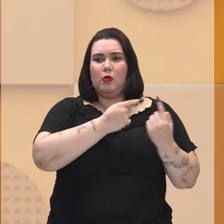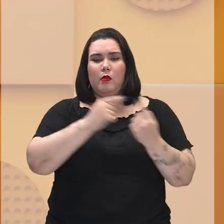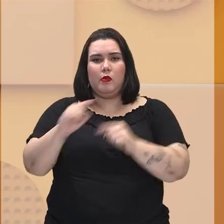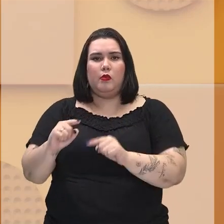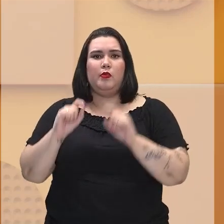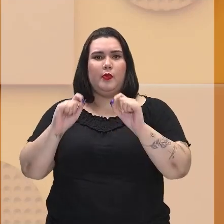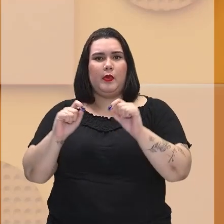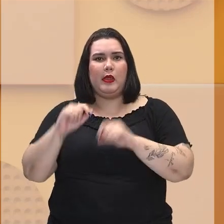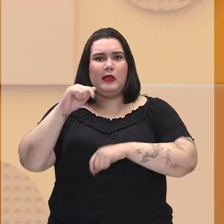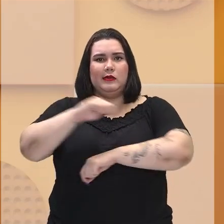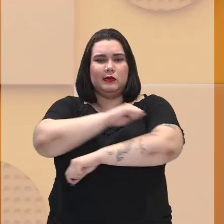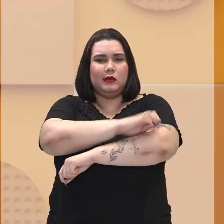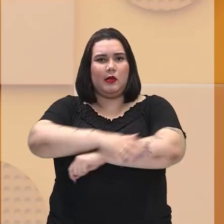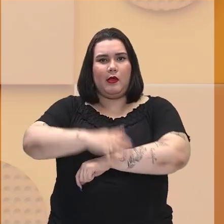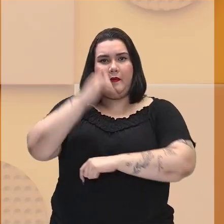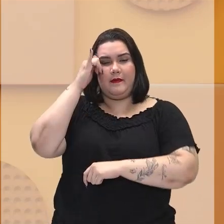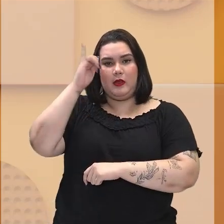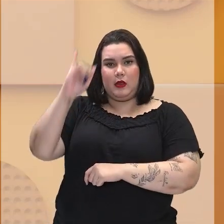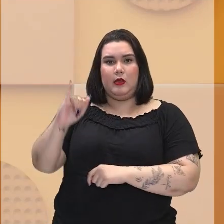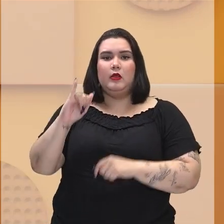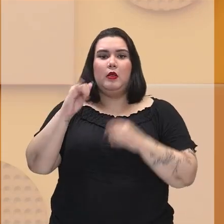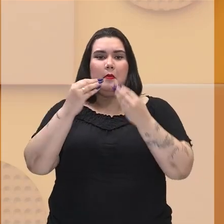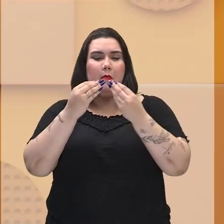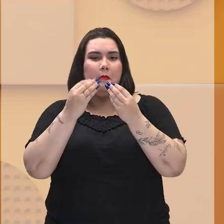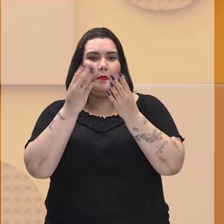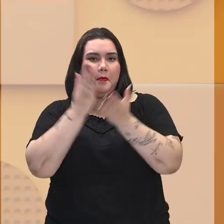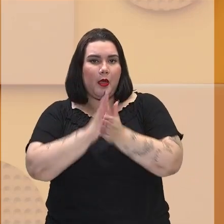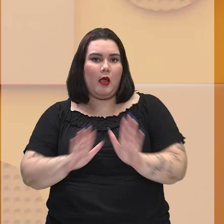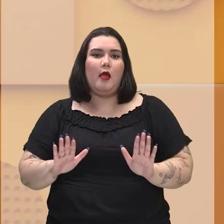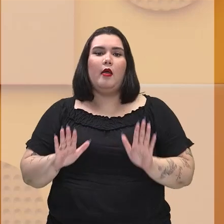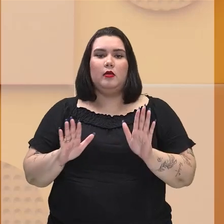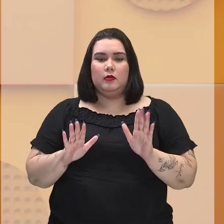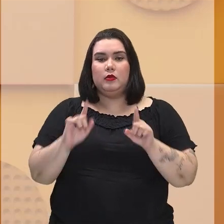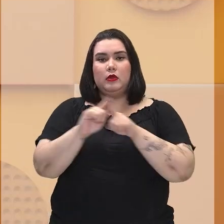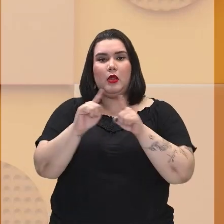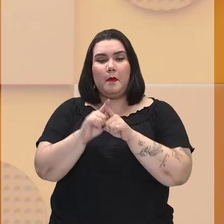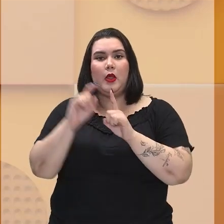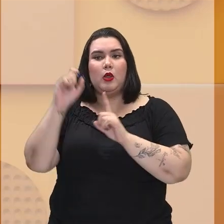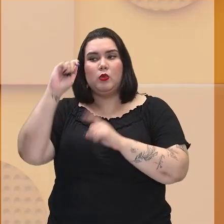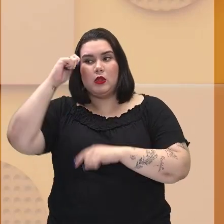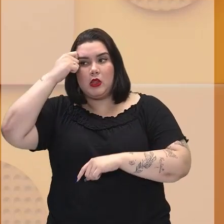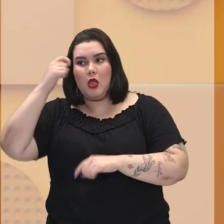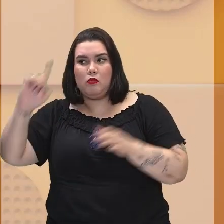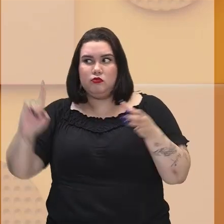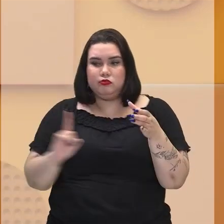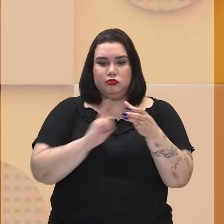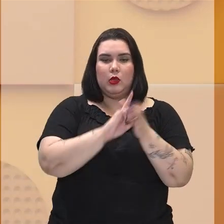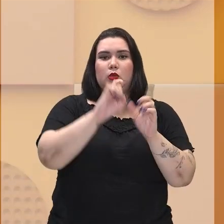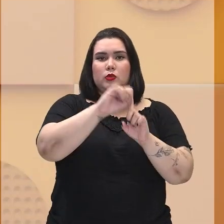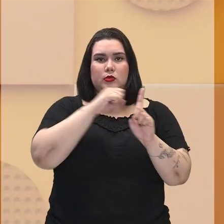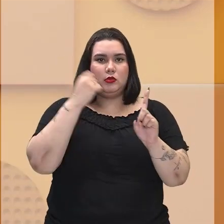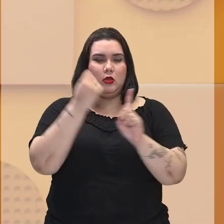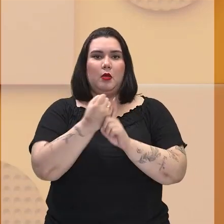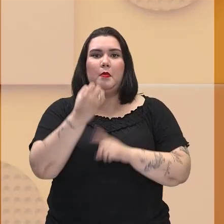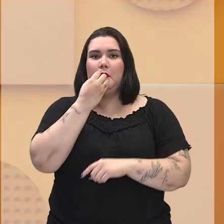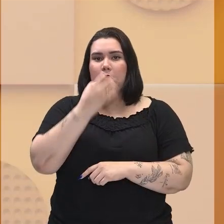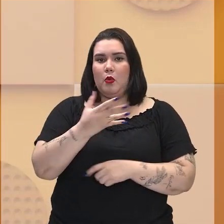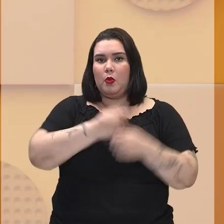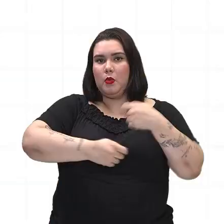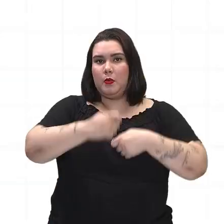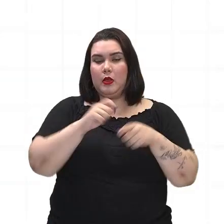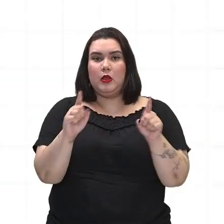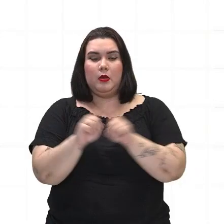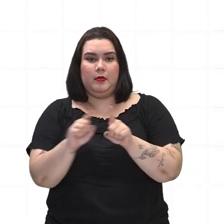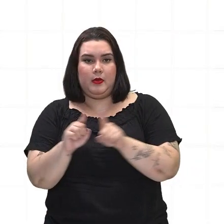discriminação e colocação de quem do negro no meio da sociedade, e sendo inserido também na própria economia.